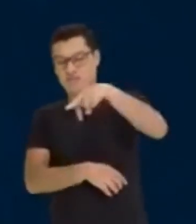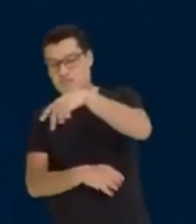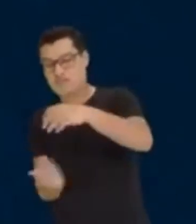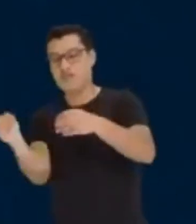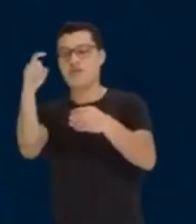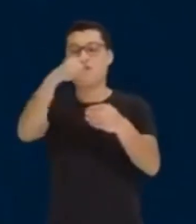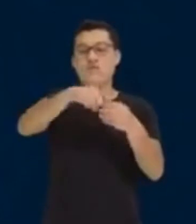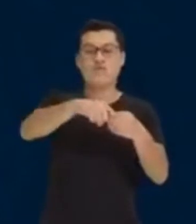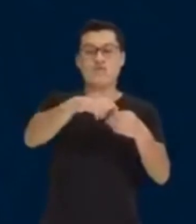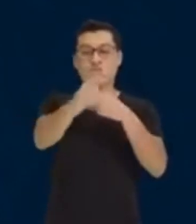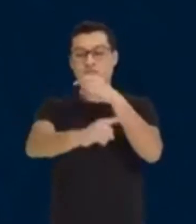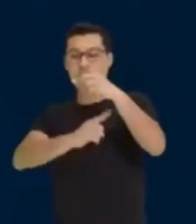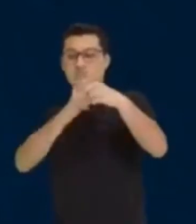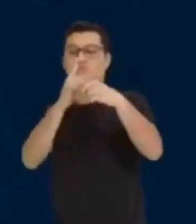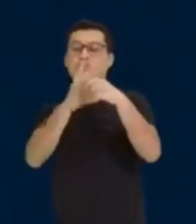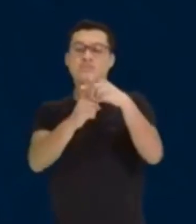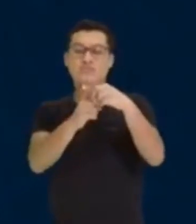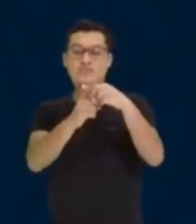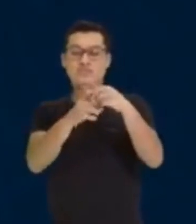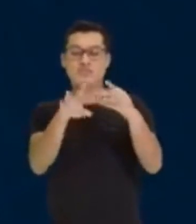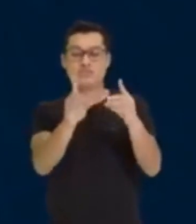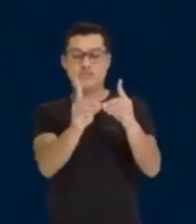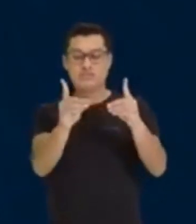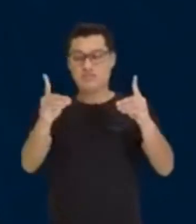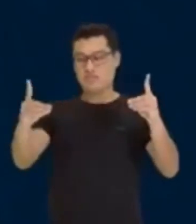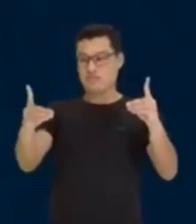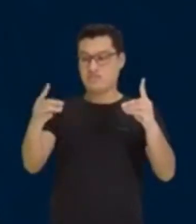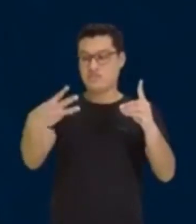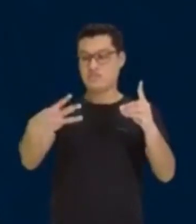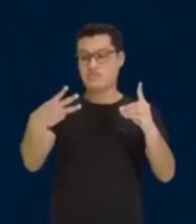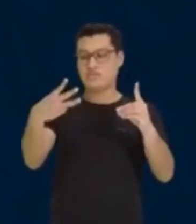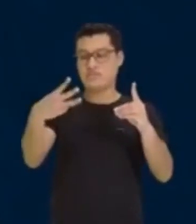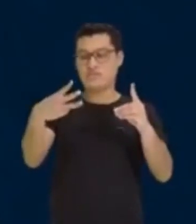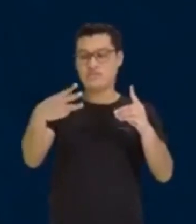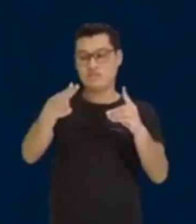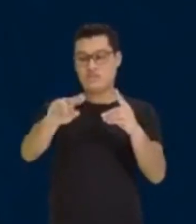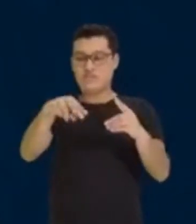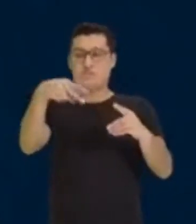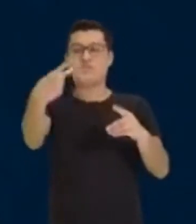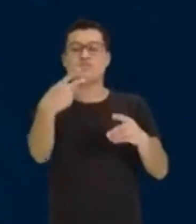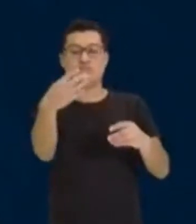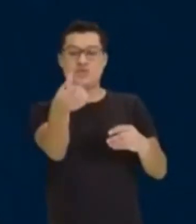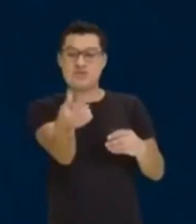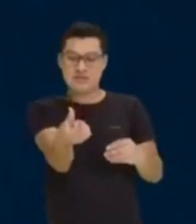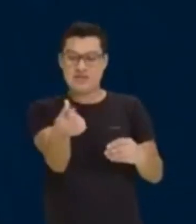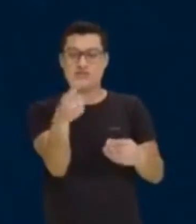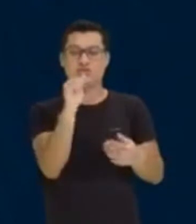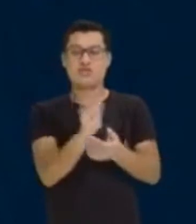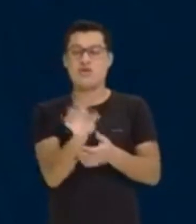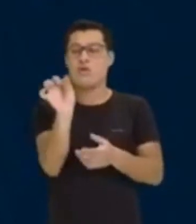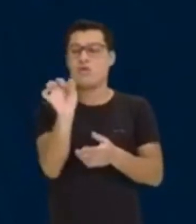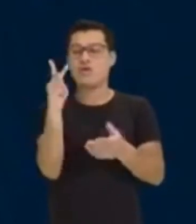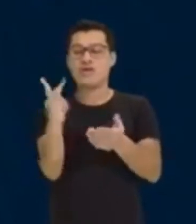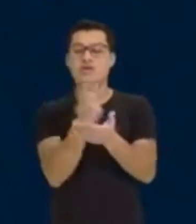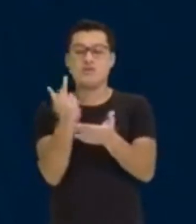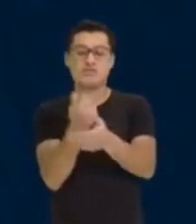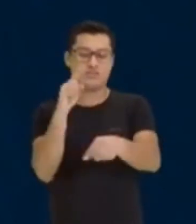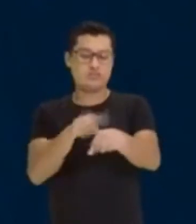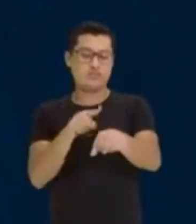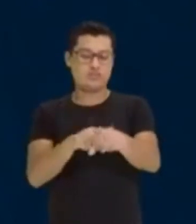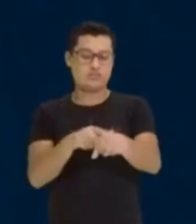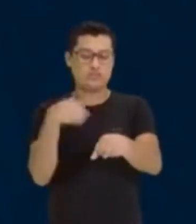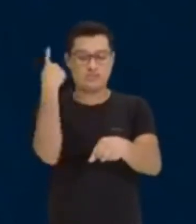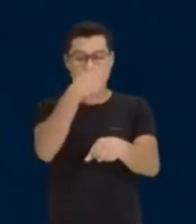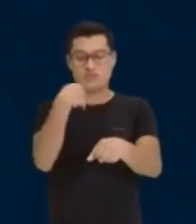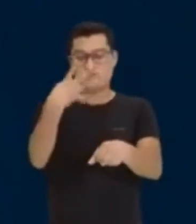se dobrou a distância, de 3 dobrou para 6. O acontece com o tempo? De 40